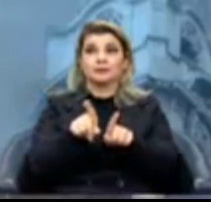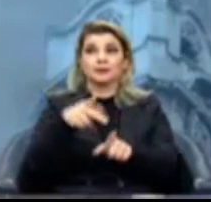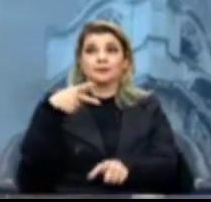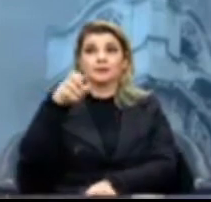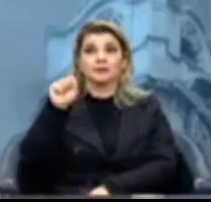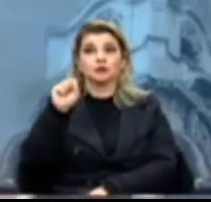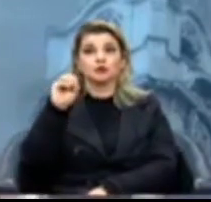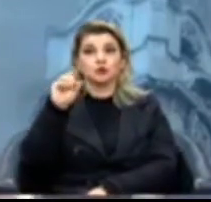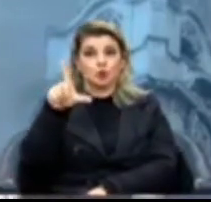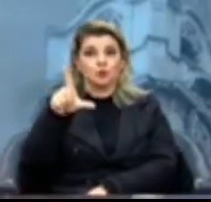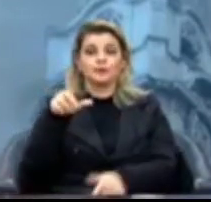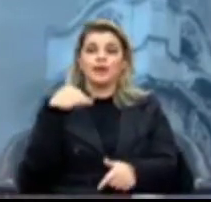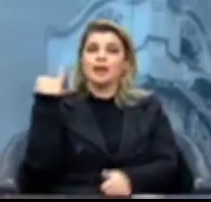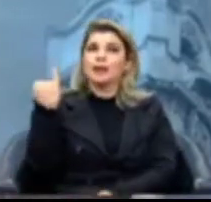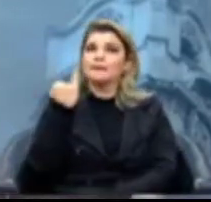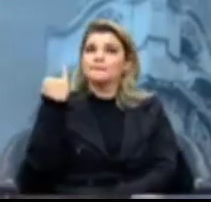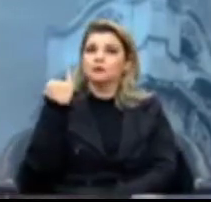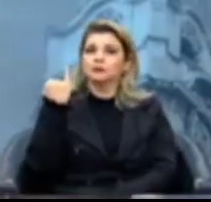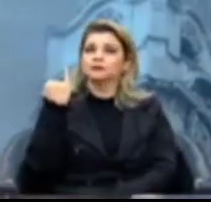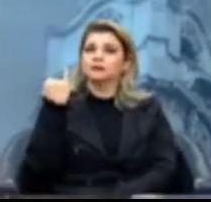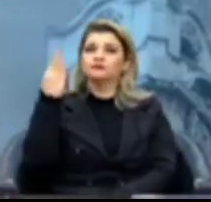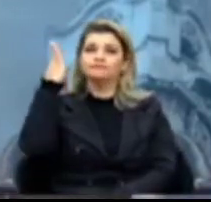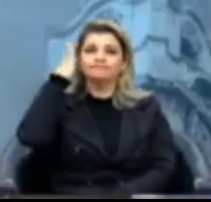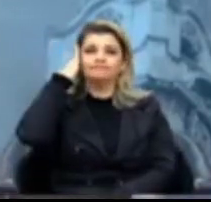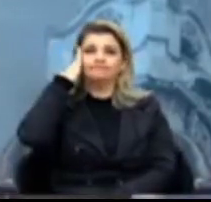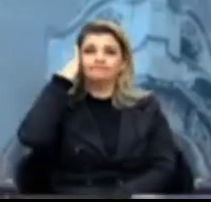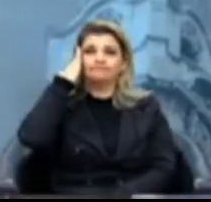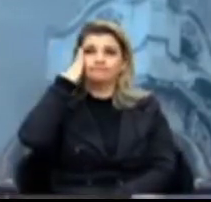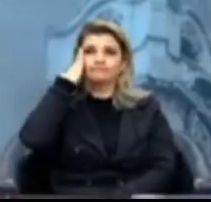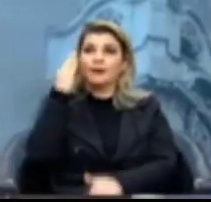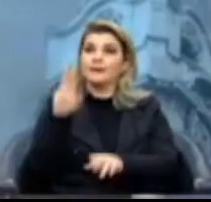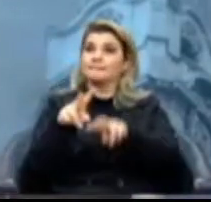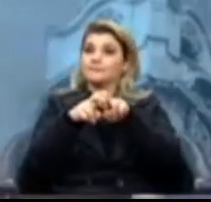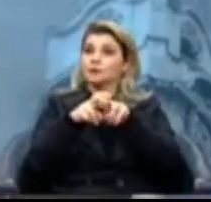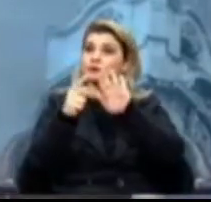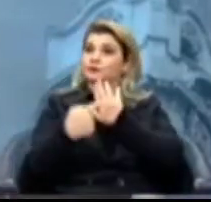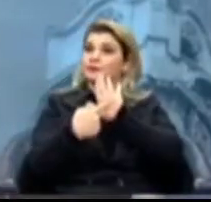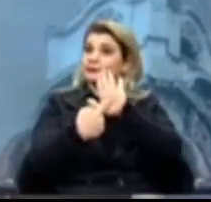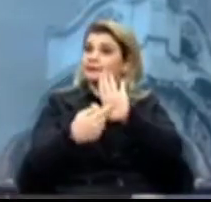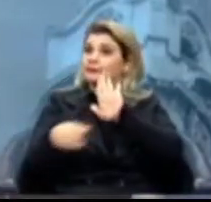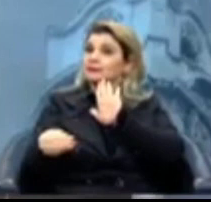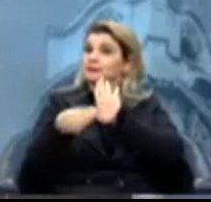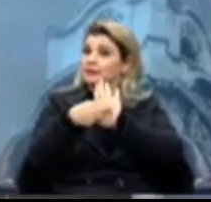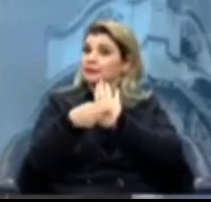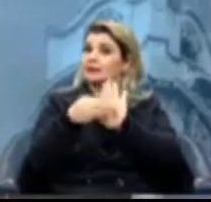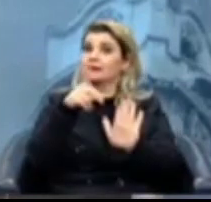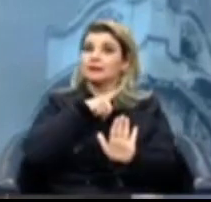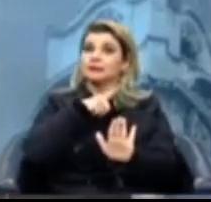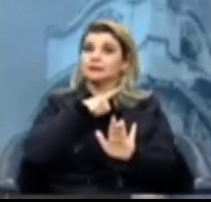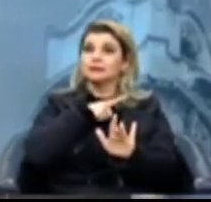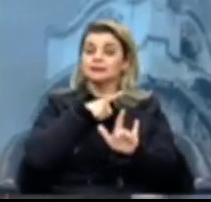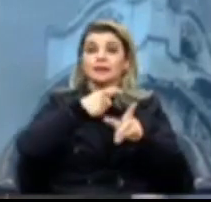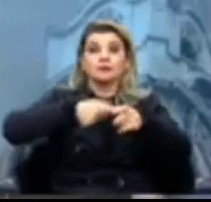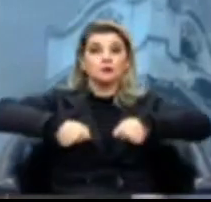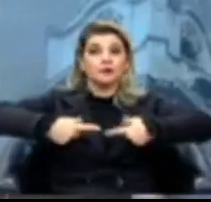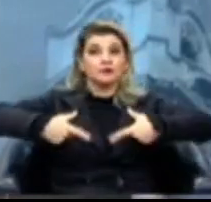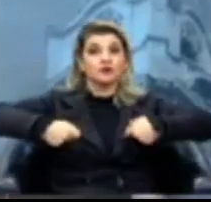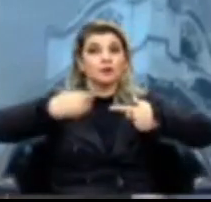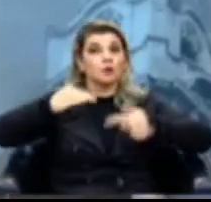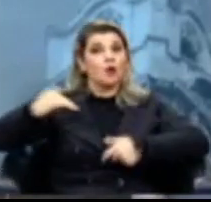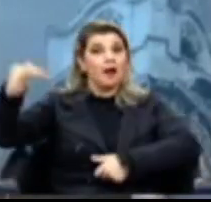e por isso foi apresentada essa emenda, que teremos um alto investimento